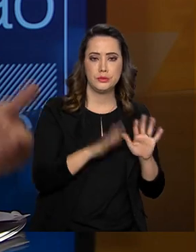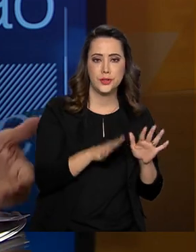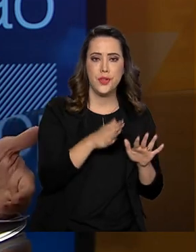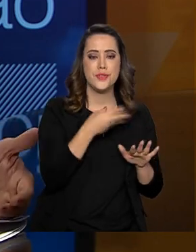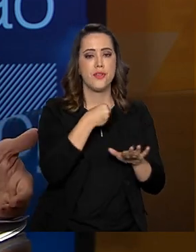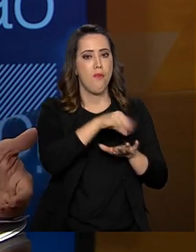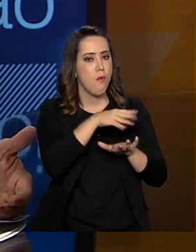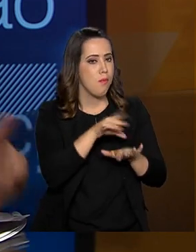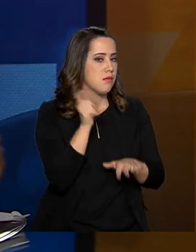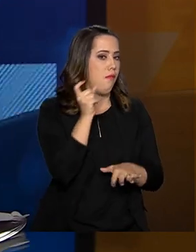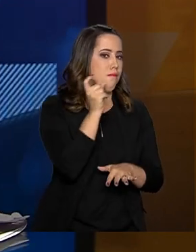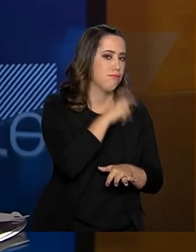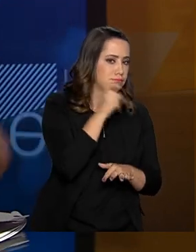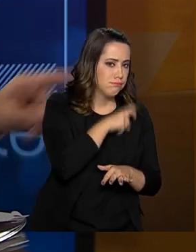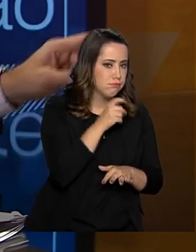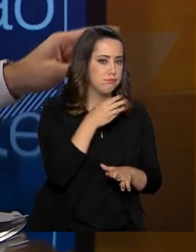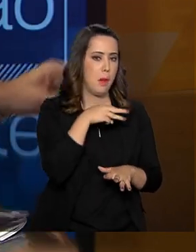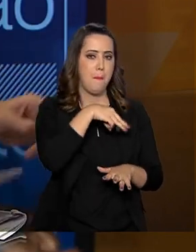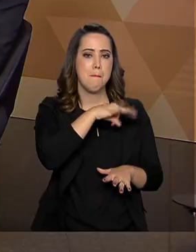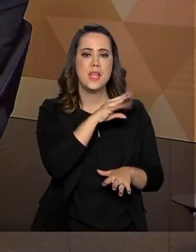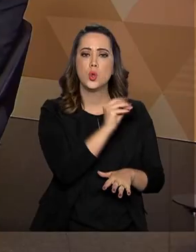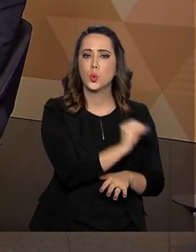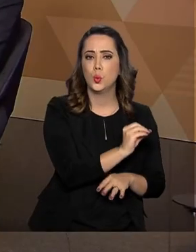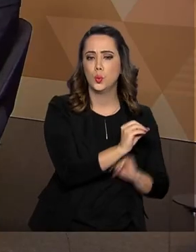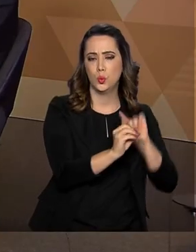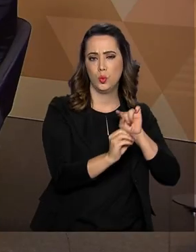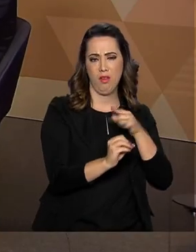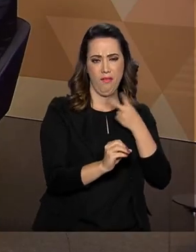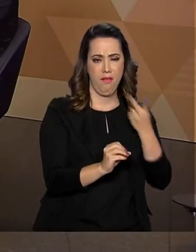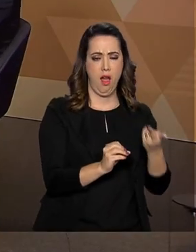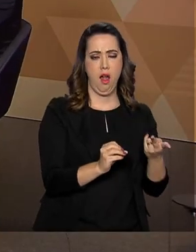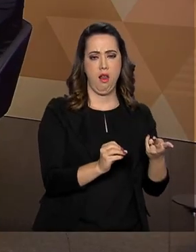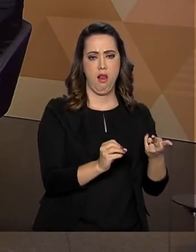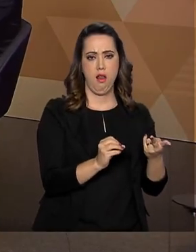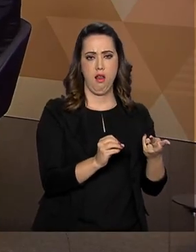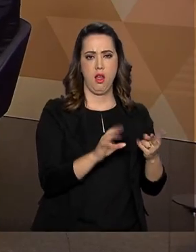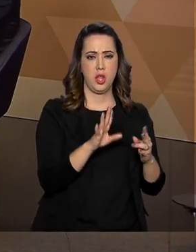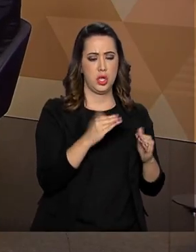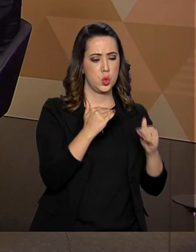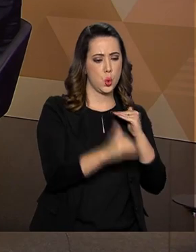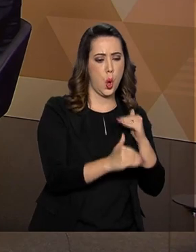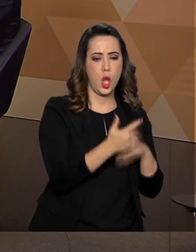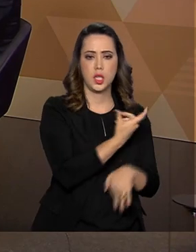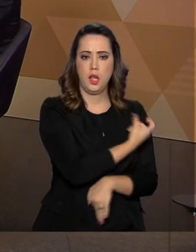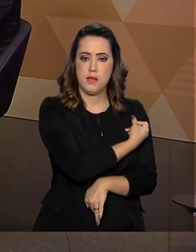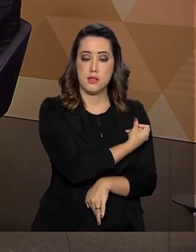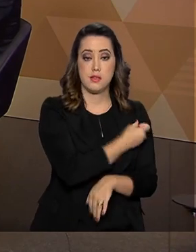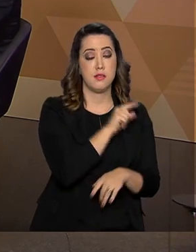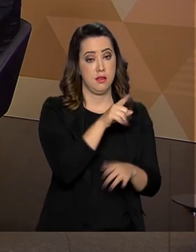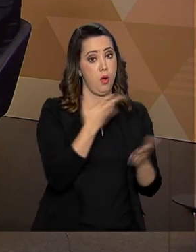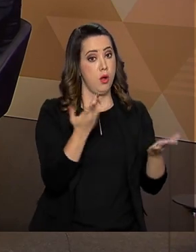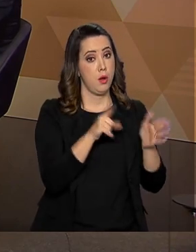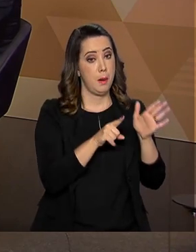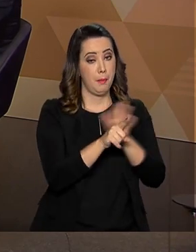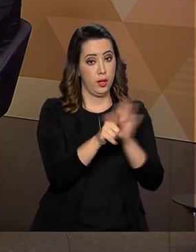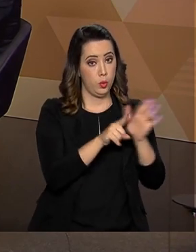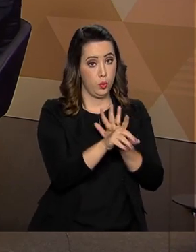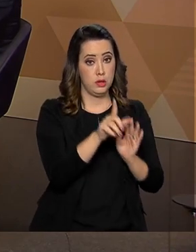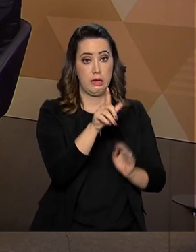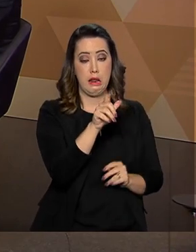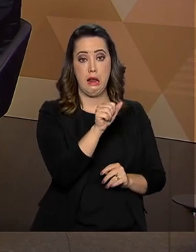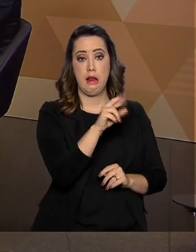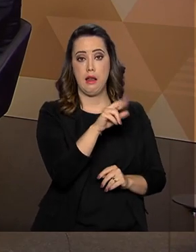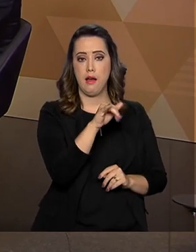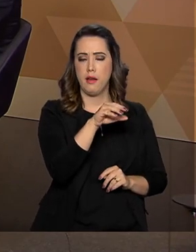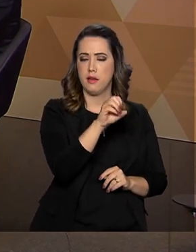contra as vacinas. Nesse sentido, nós temos uma pergunta que é da Larissa Cardoso, ela é estudante